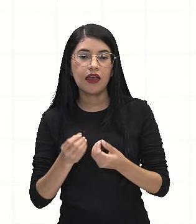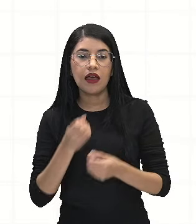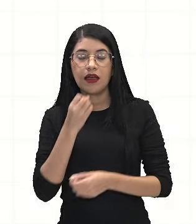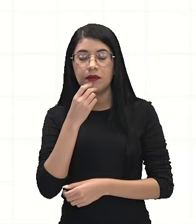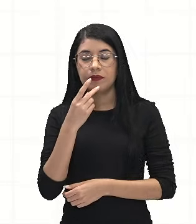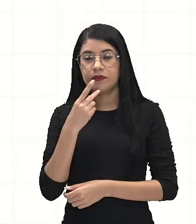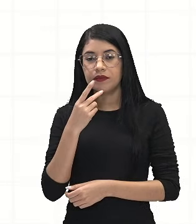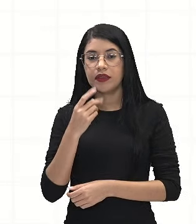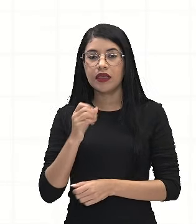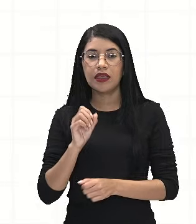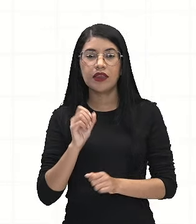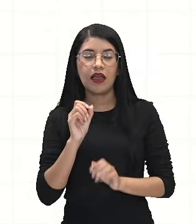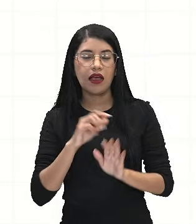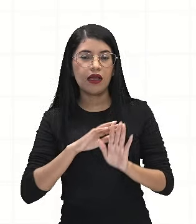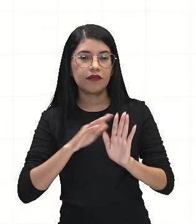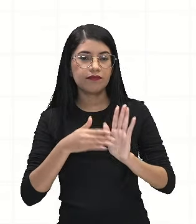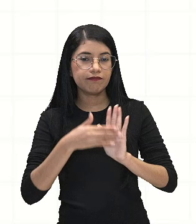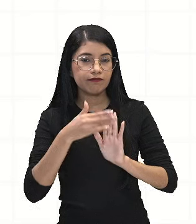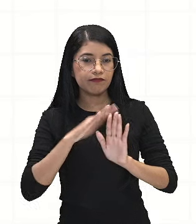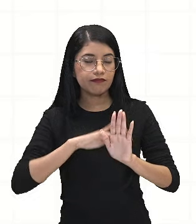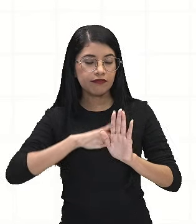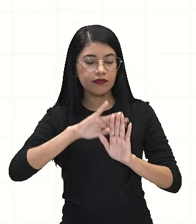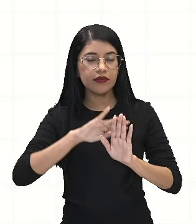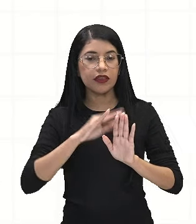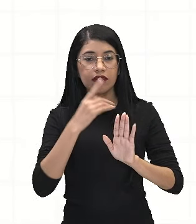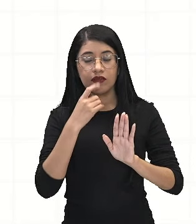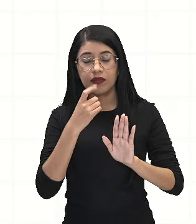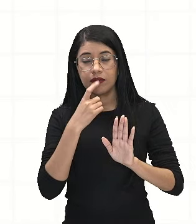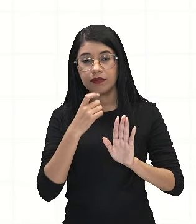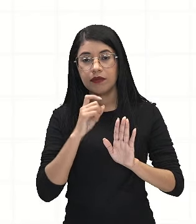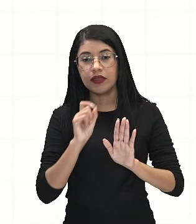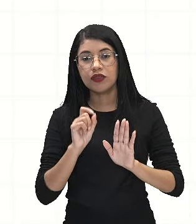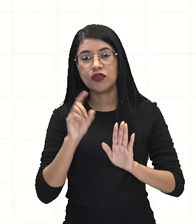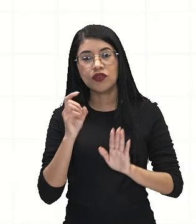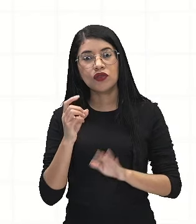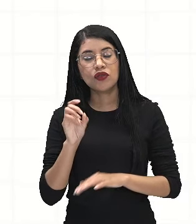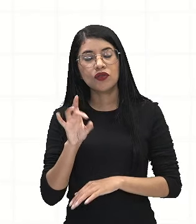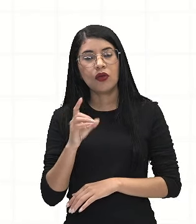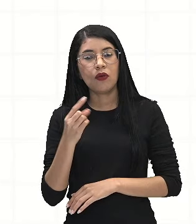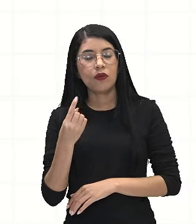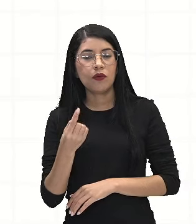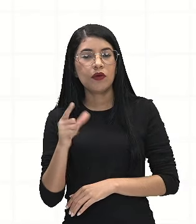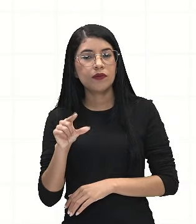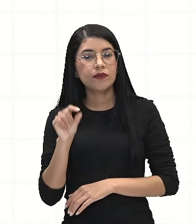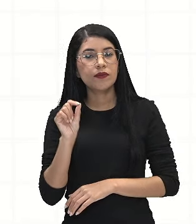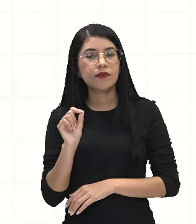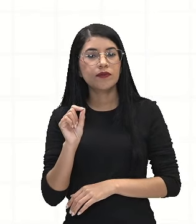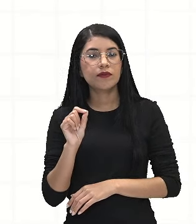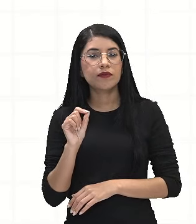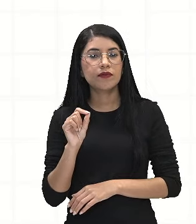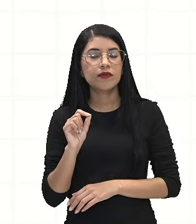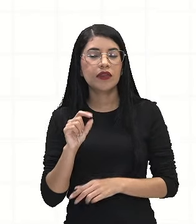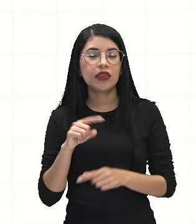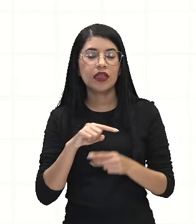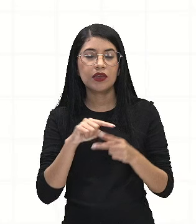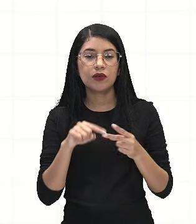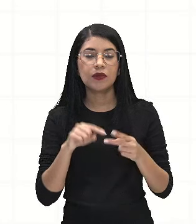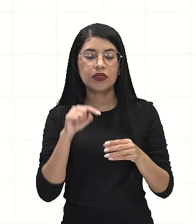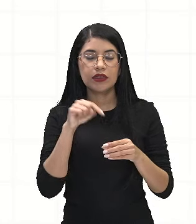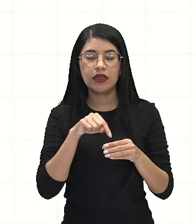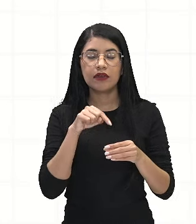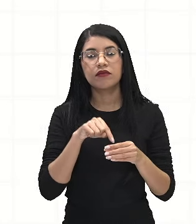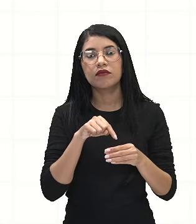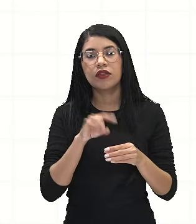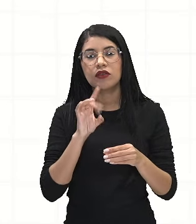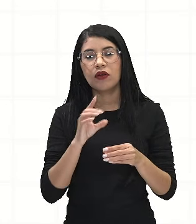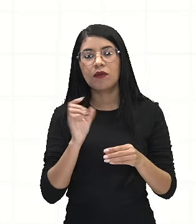com face vermelha, eu tenho somente essa opção aqui entre as duas opções que sobraram,